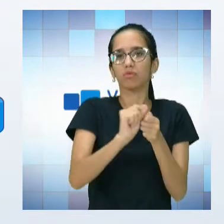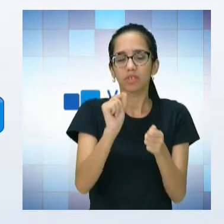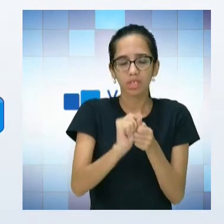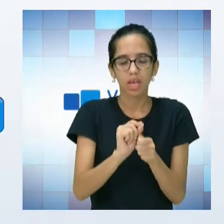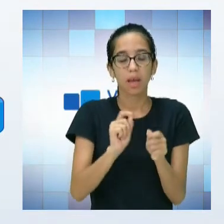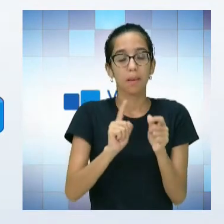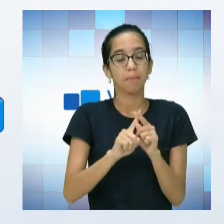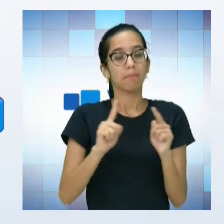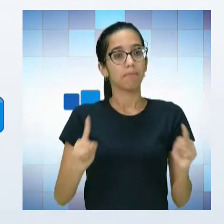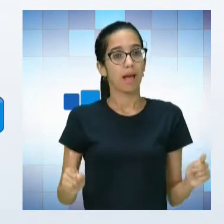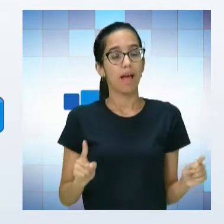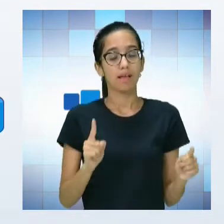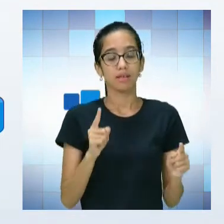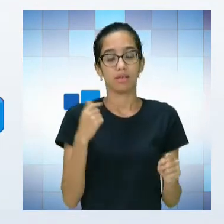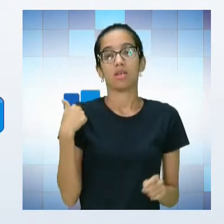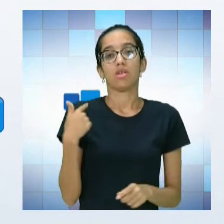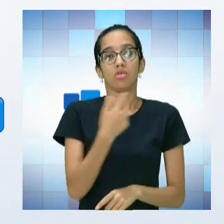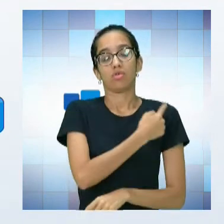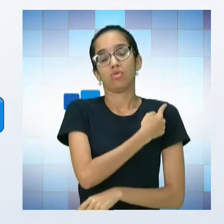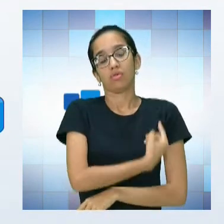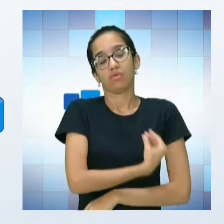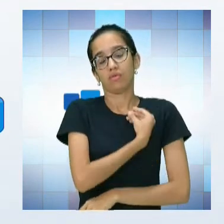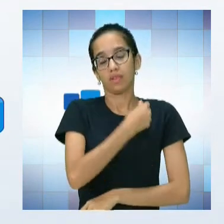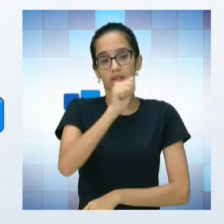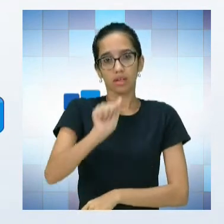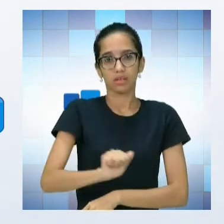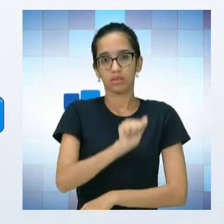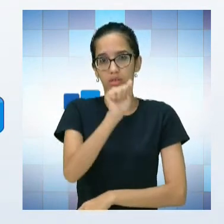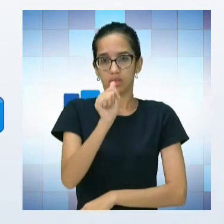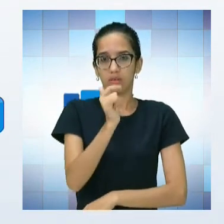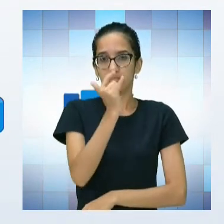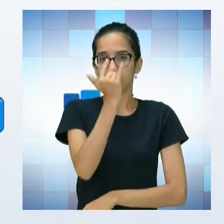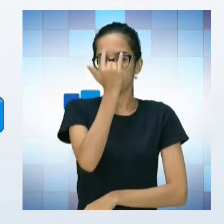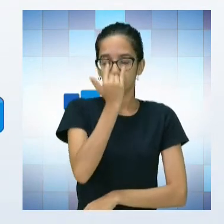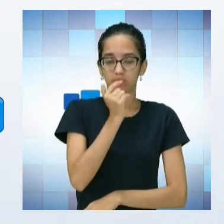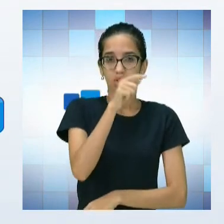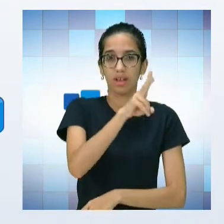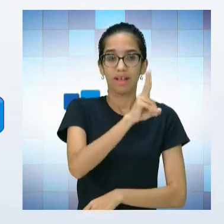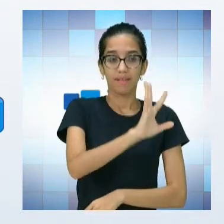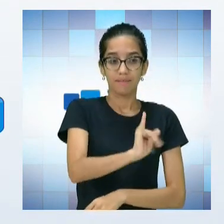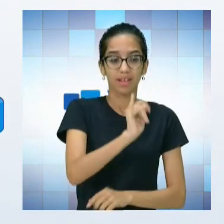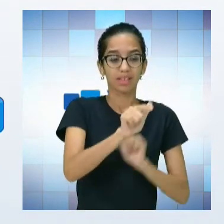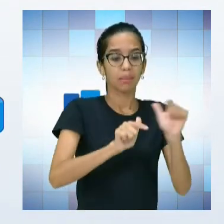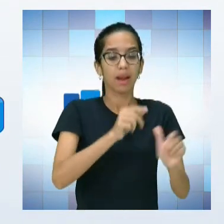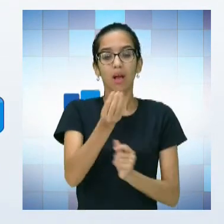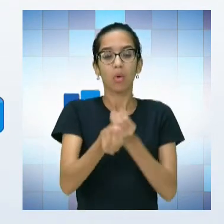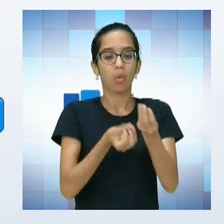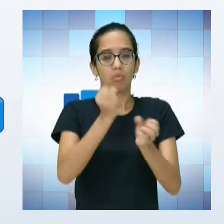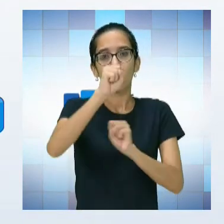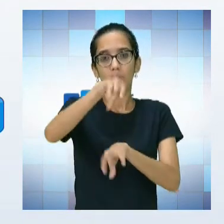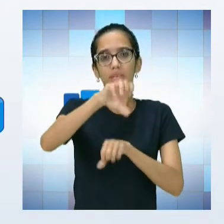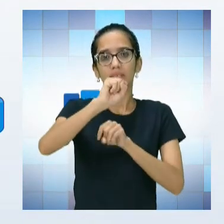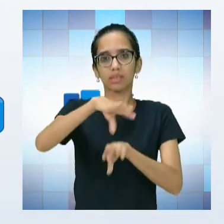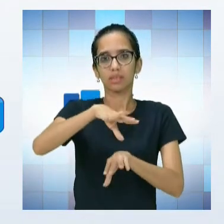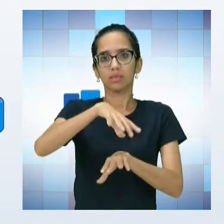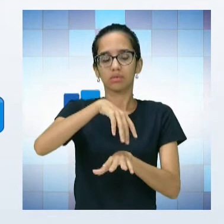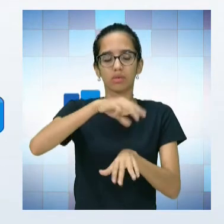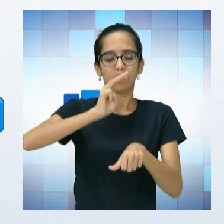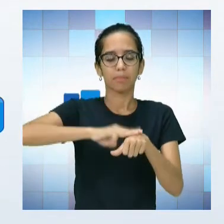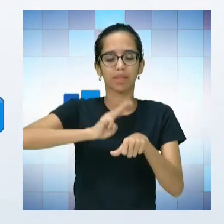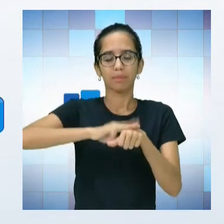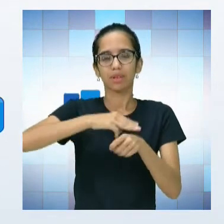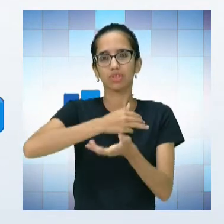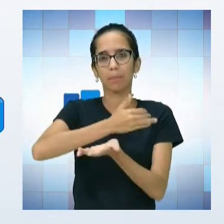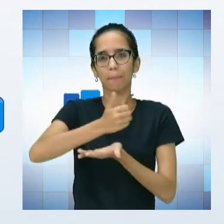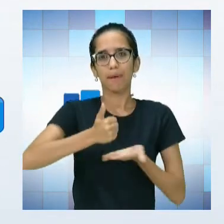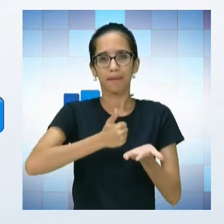na verdade, oferecendo um curso de matemática da educação básica. Isto é, o